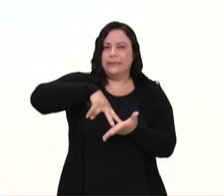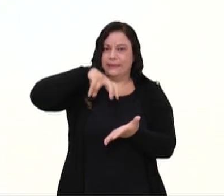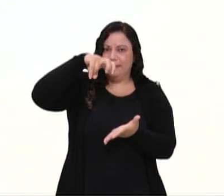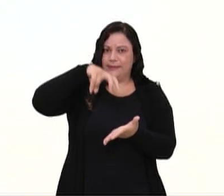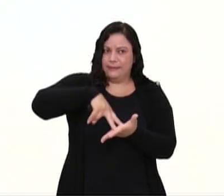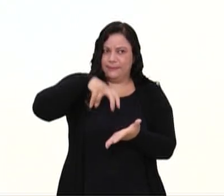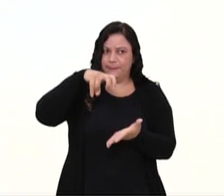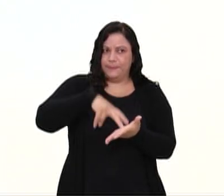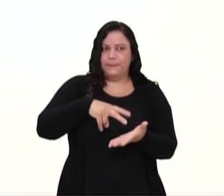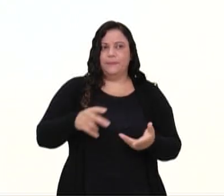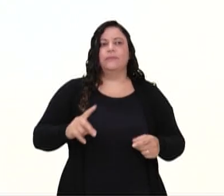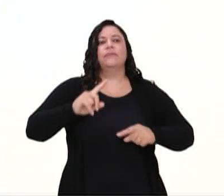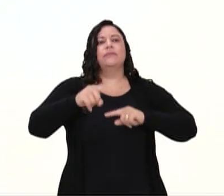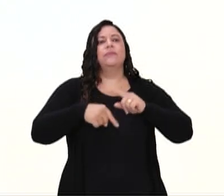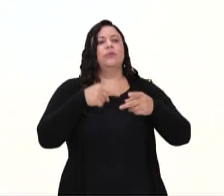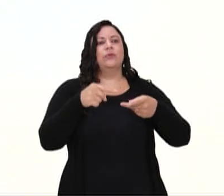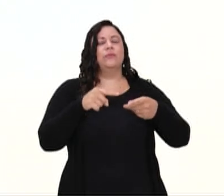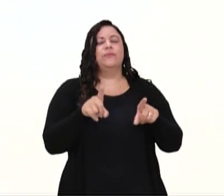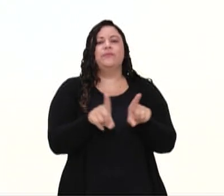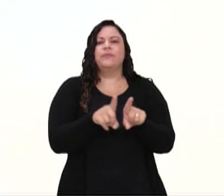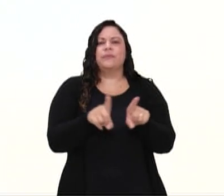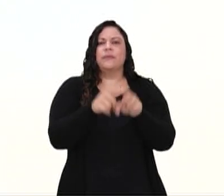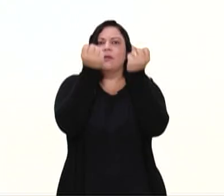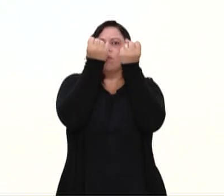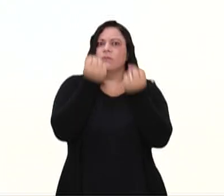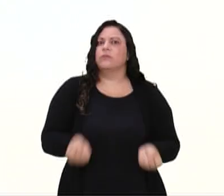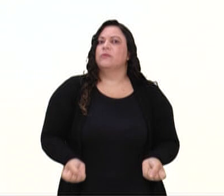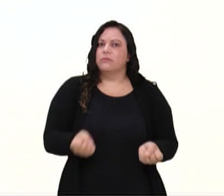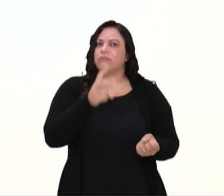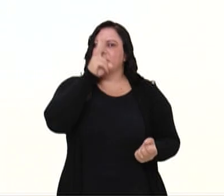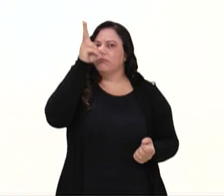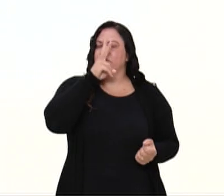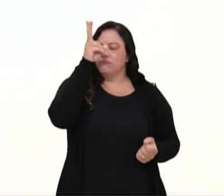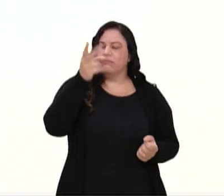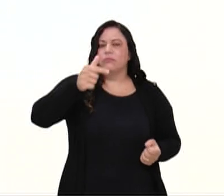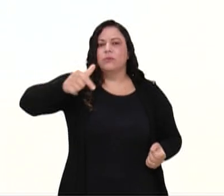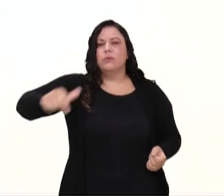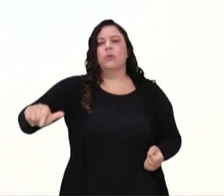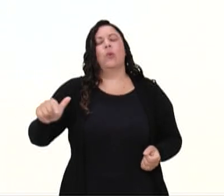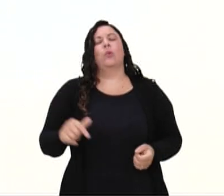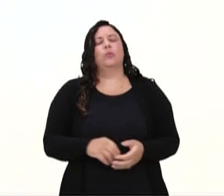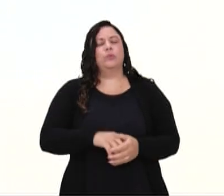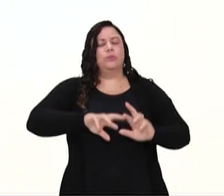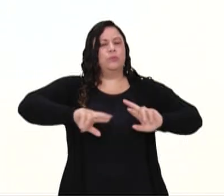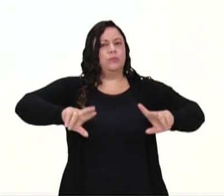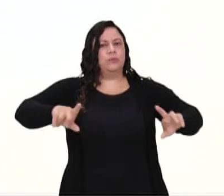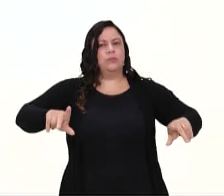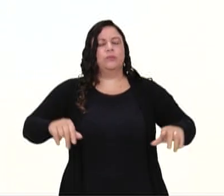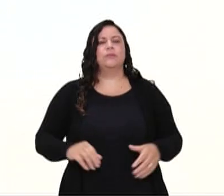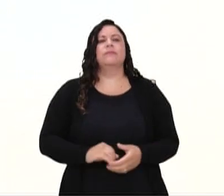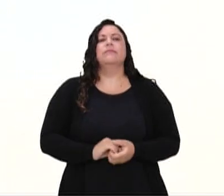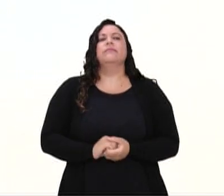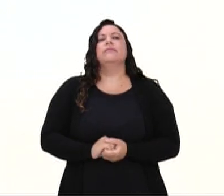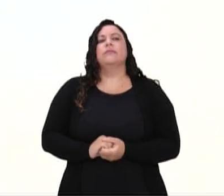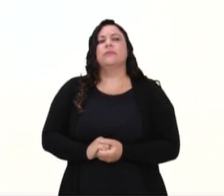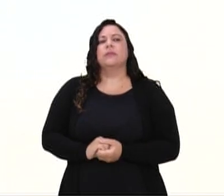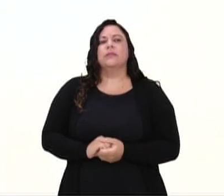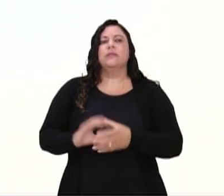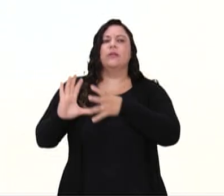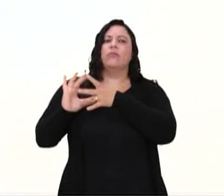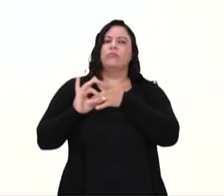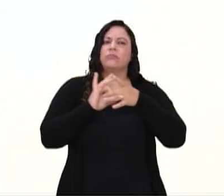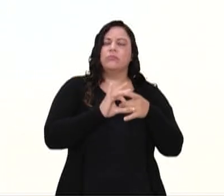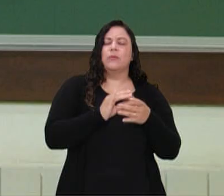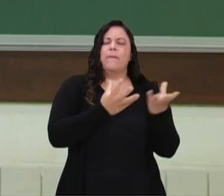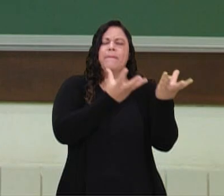E as modalidades em alta intensidade. Outras modalidades esportivas. Ele une, traz também